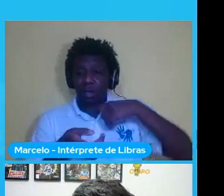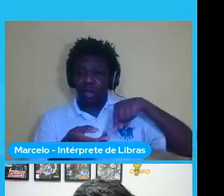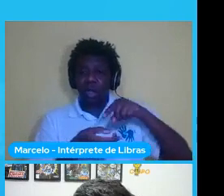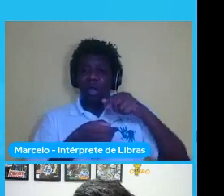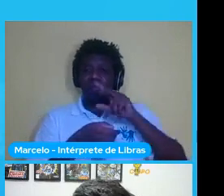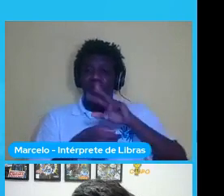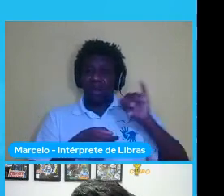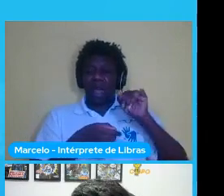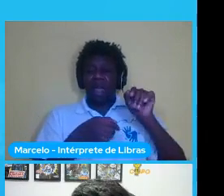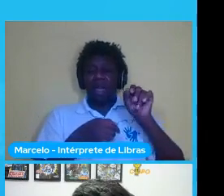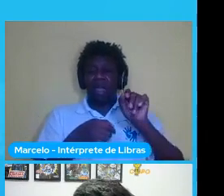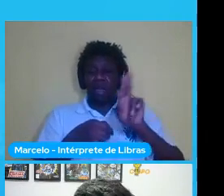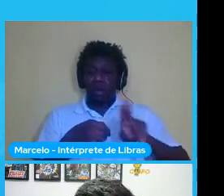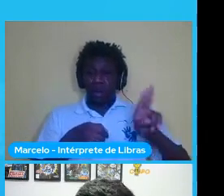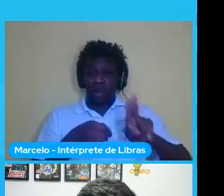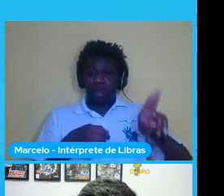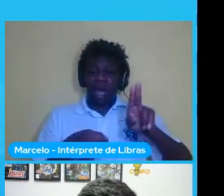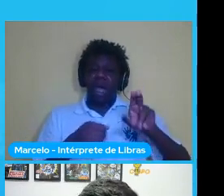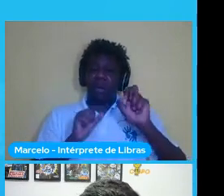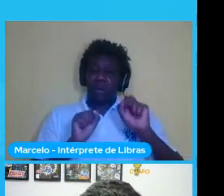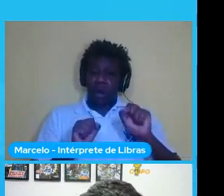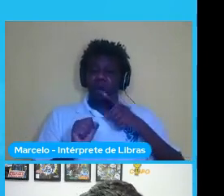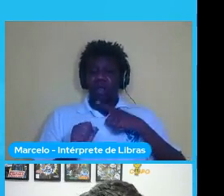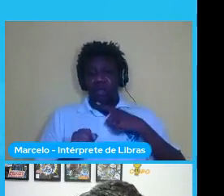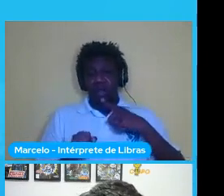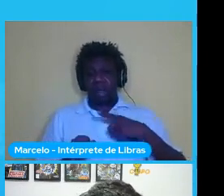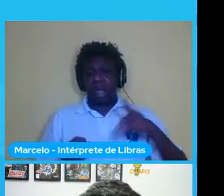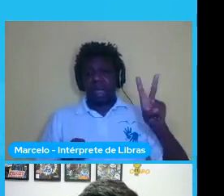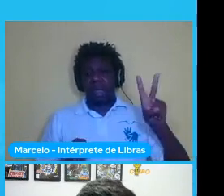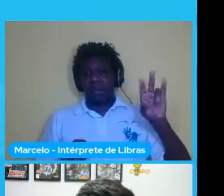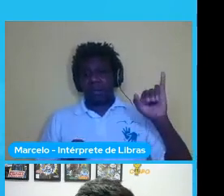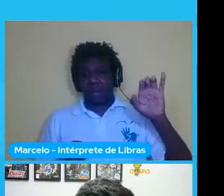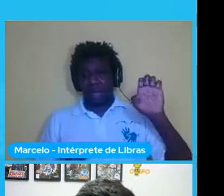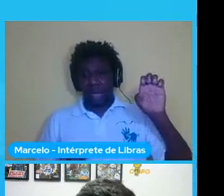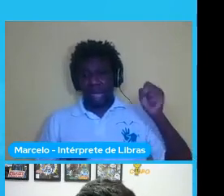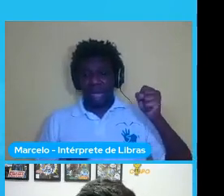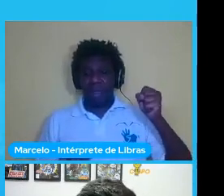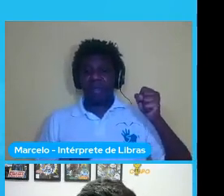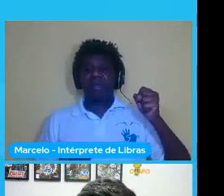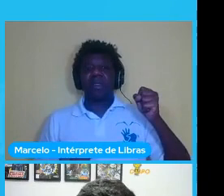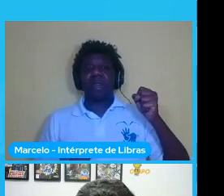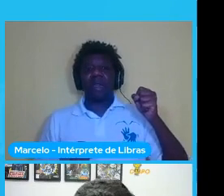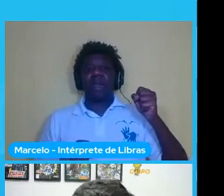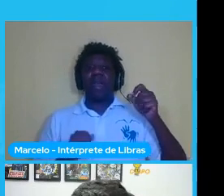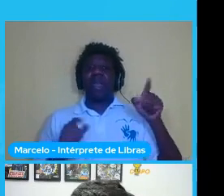vieses bem como sempre a IA também ela pode